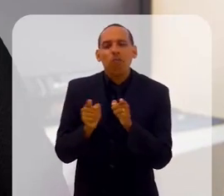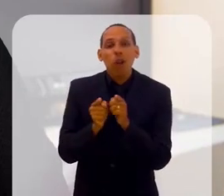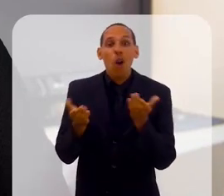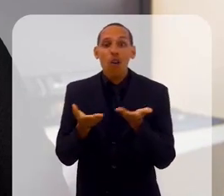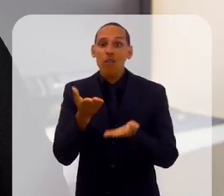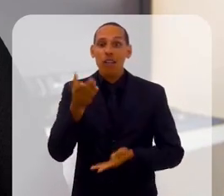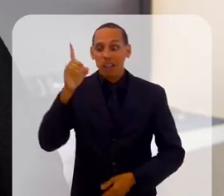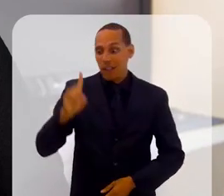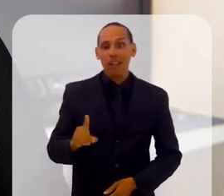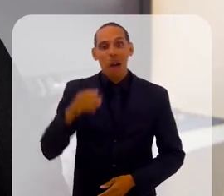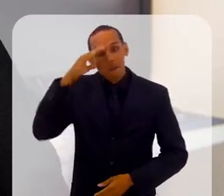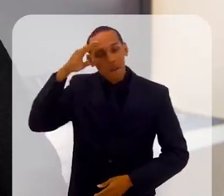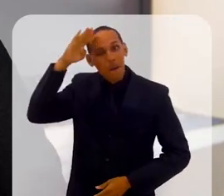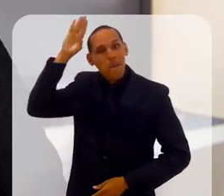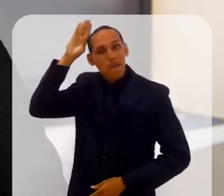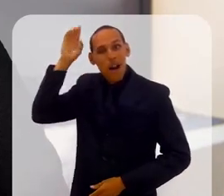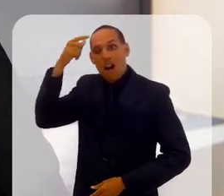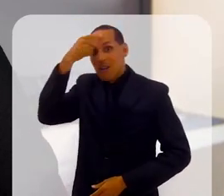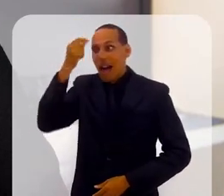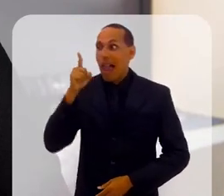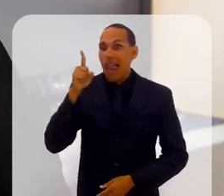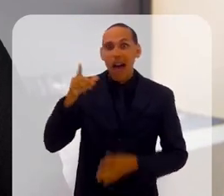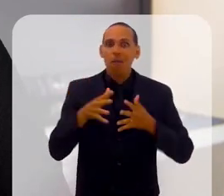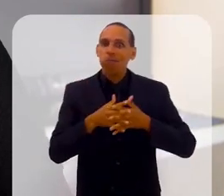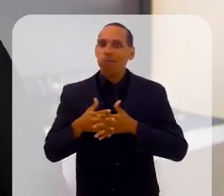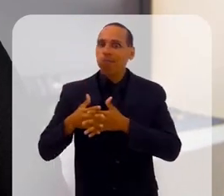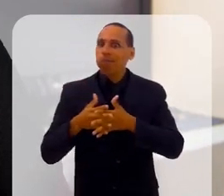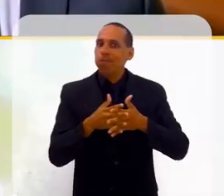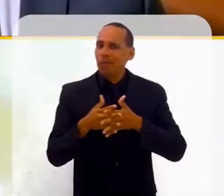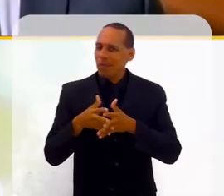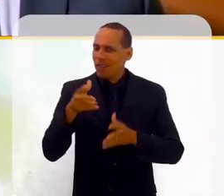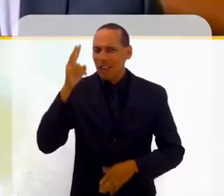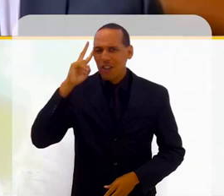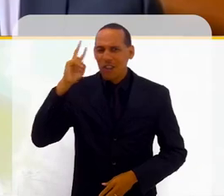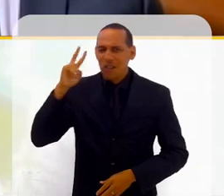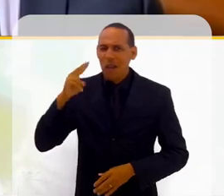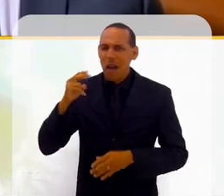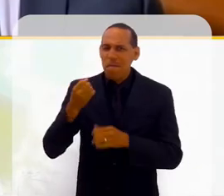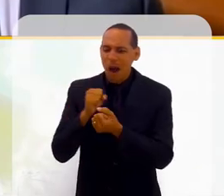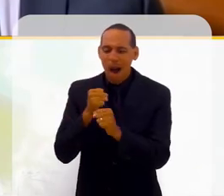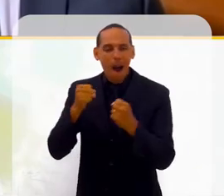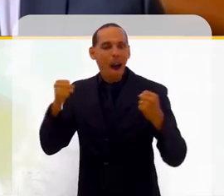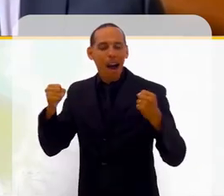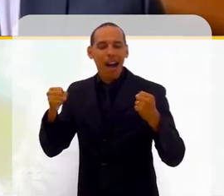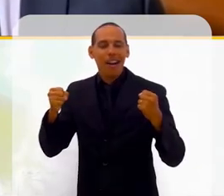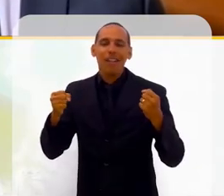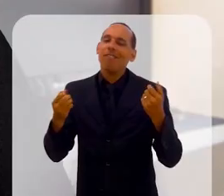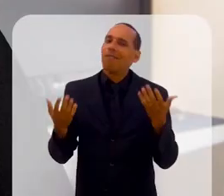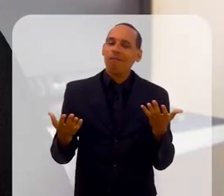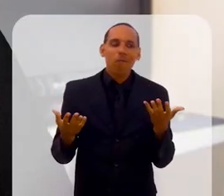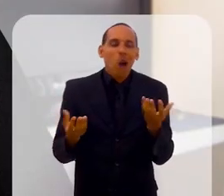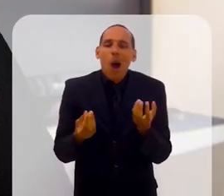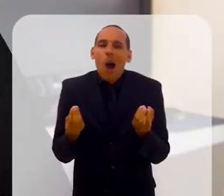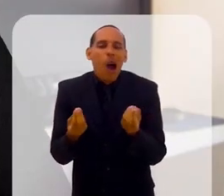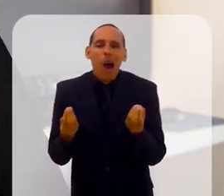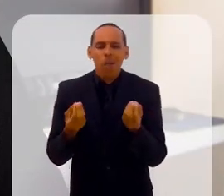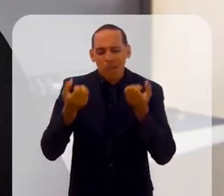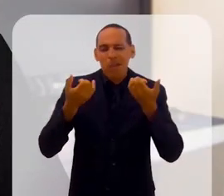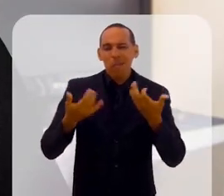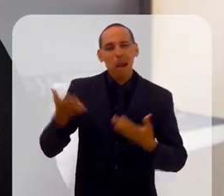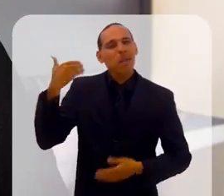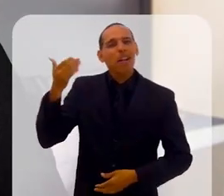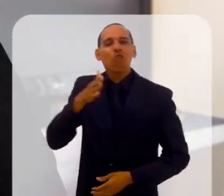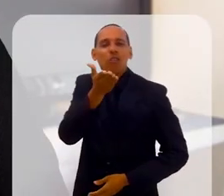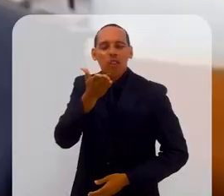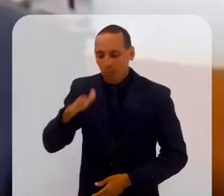hoje é diretor acadêmico de uma universidade nos Estados Unidos. Você tem uma história em tanto. Eu queria saber como é que foi a sua